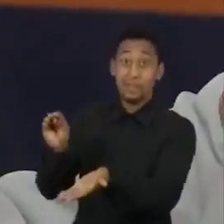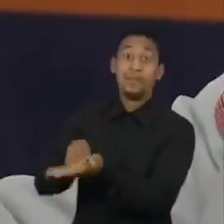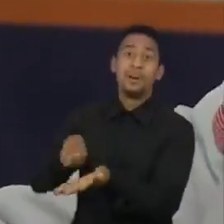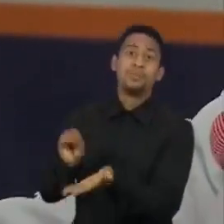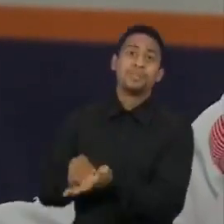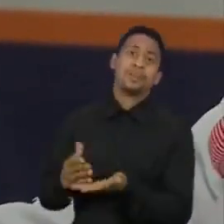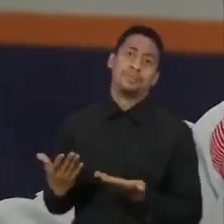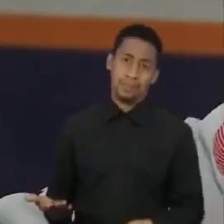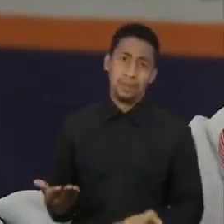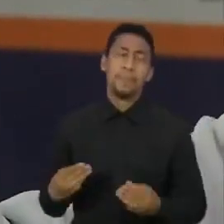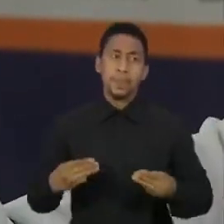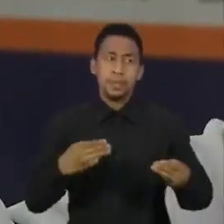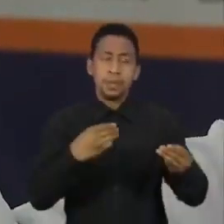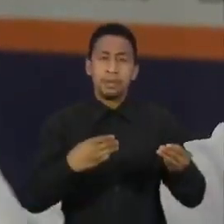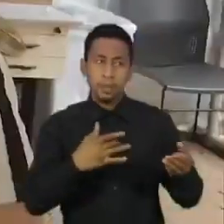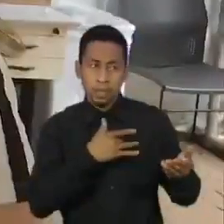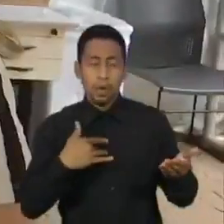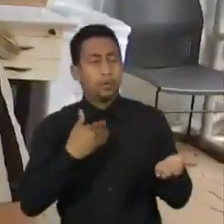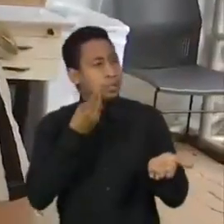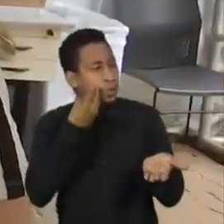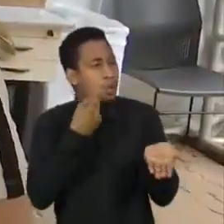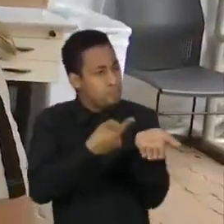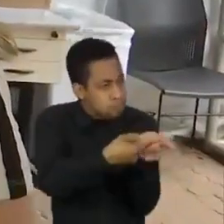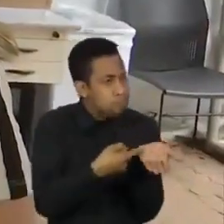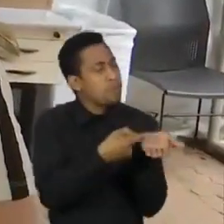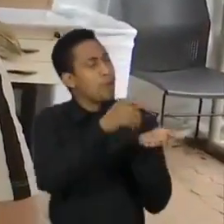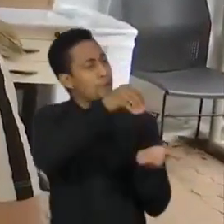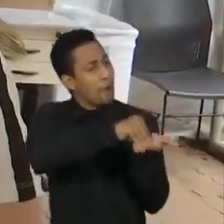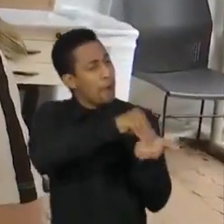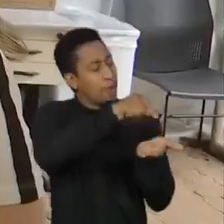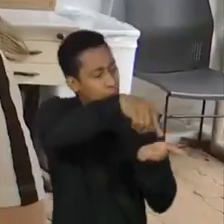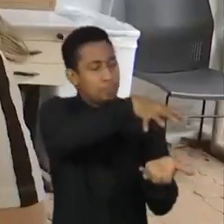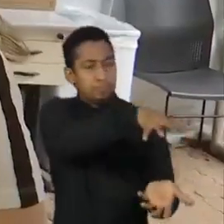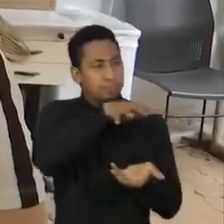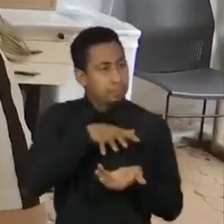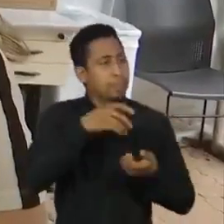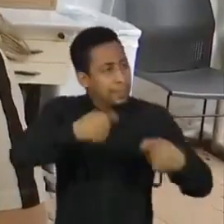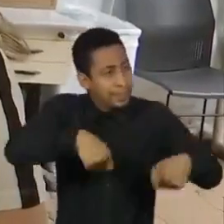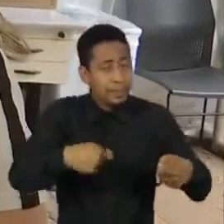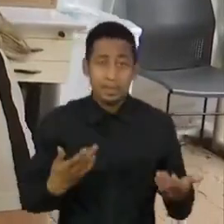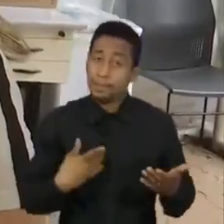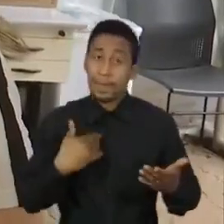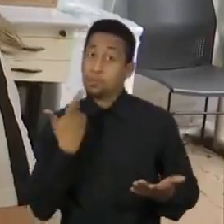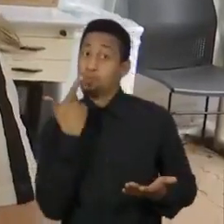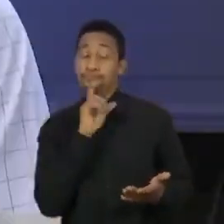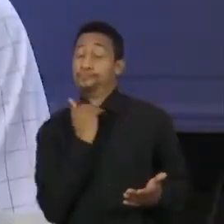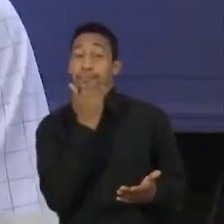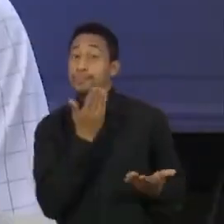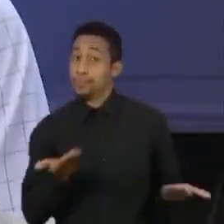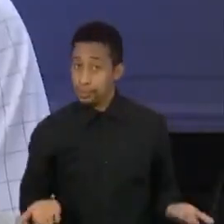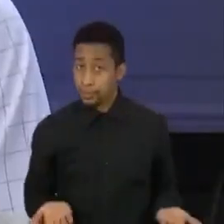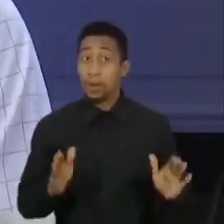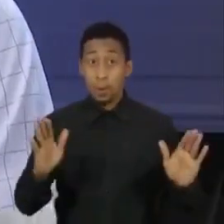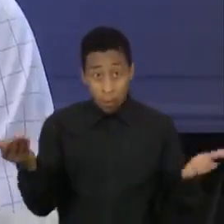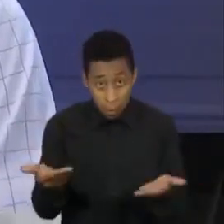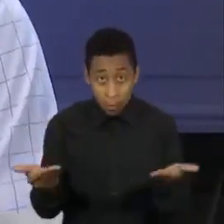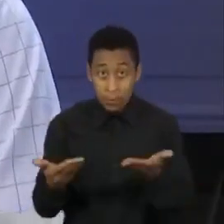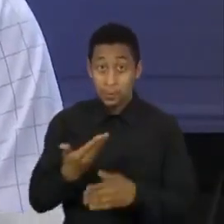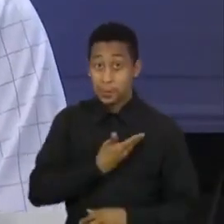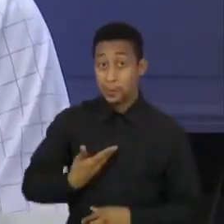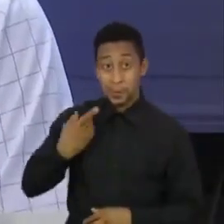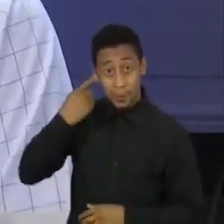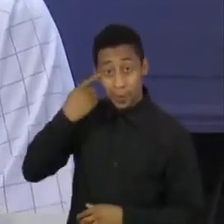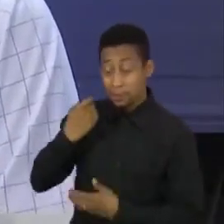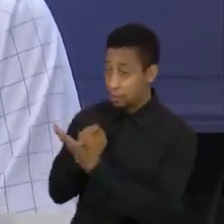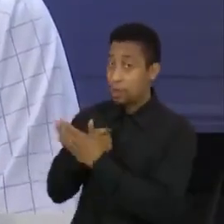com o Ministério da Saúde, mas sem sucesso. O governo paulista entrou na justiça para garantir a correção do problema. Hoje, o governador de São Paulo